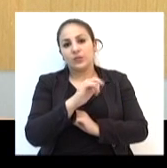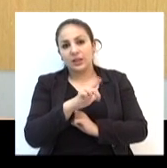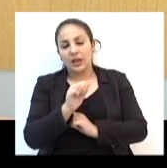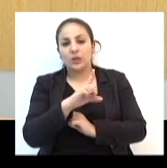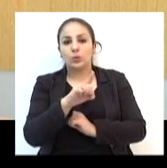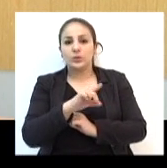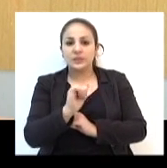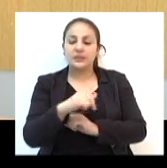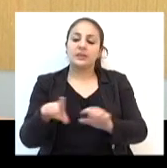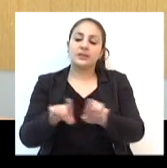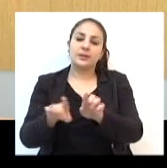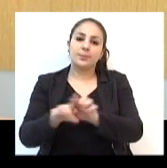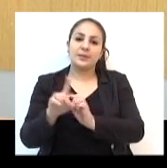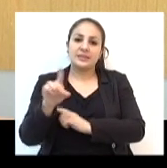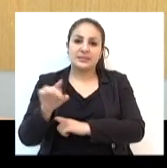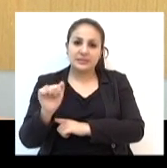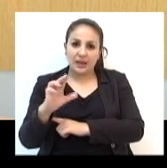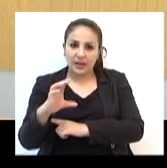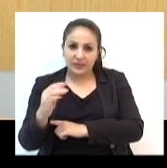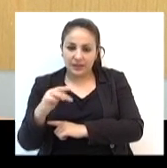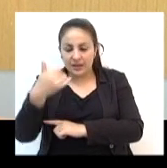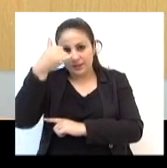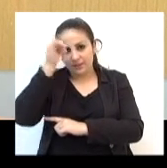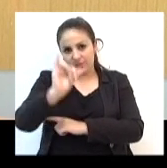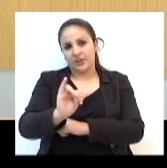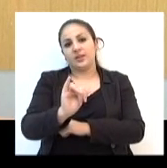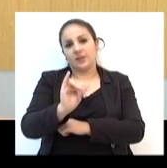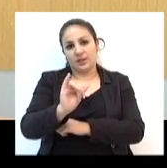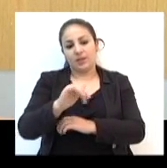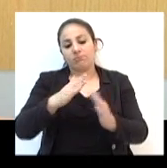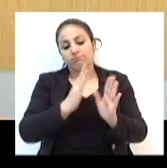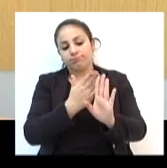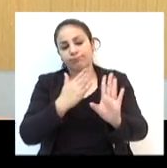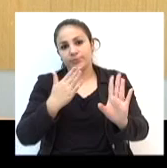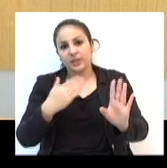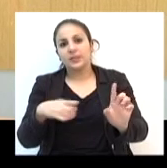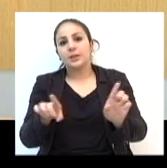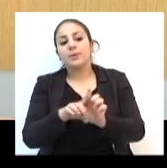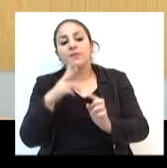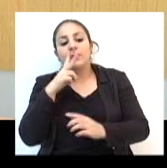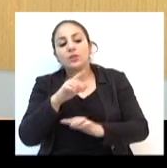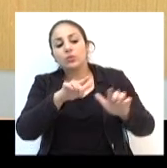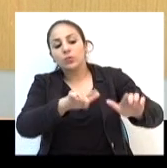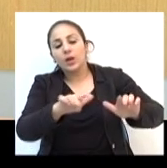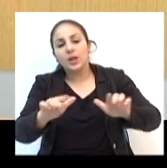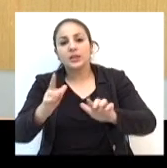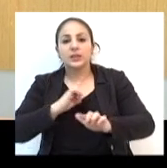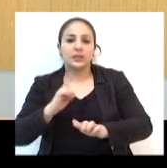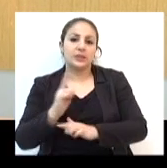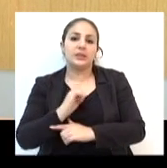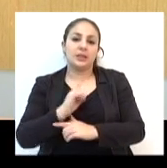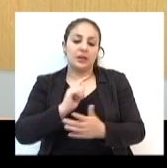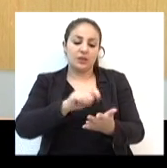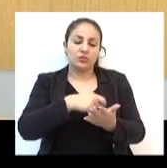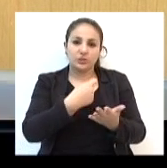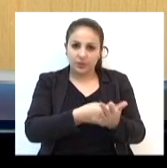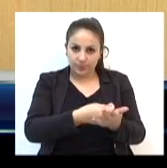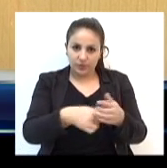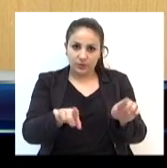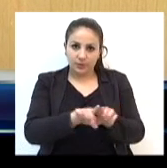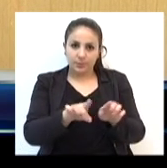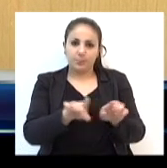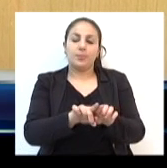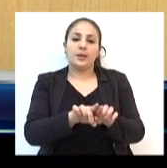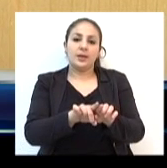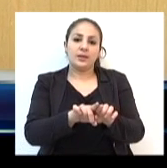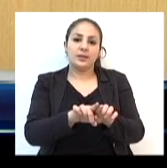objetivo de evitar filas. Confira a lista completa dos locais que possuem o teleagendamento na página da Prefeitura. O